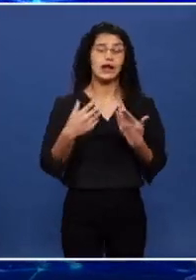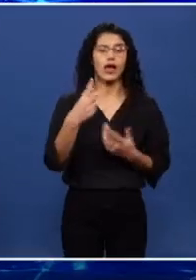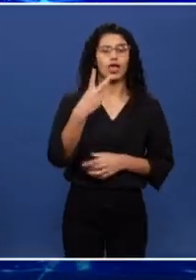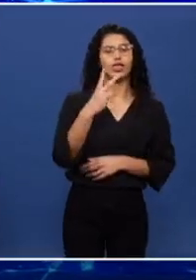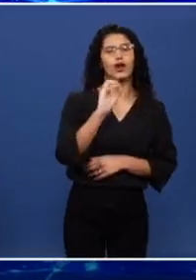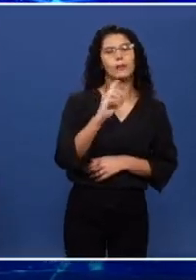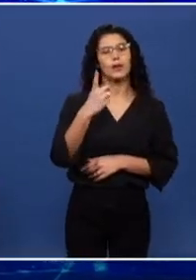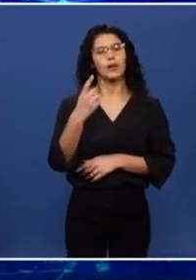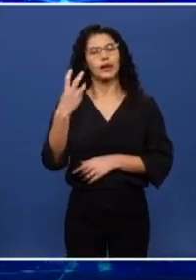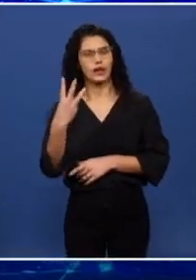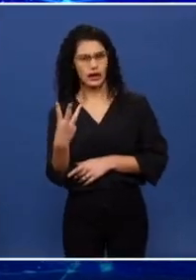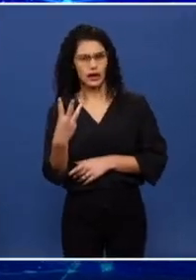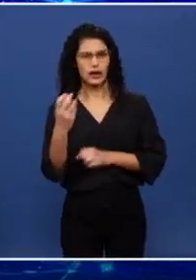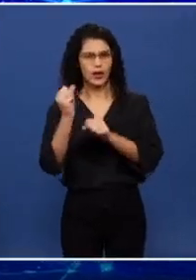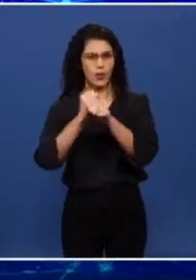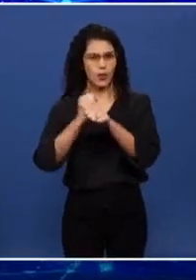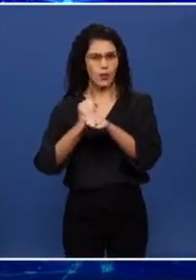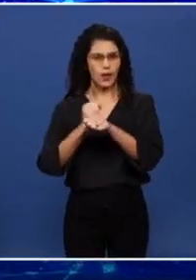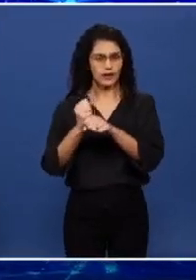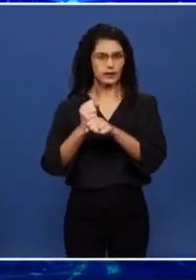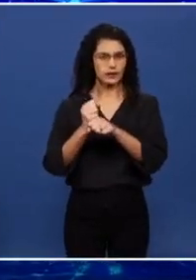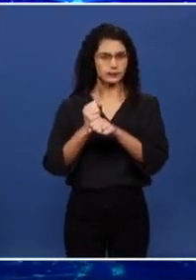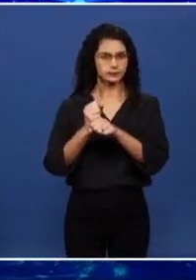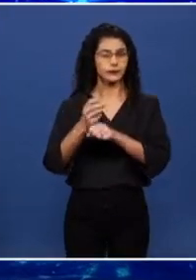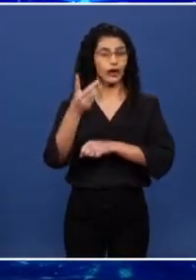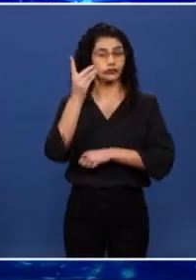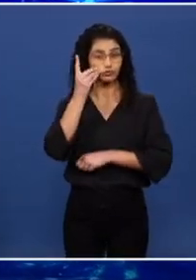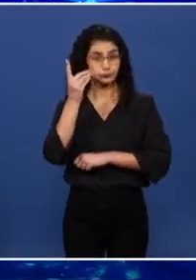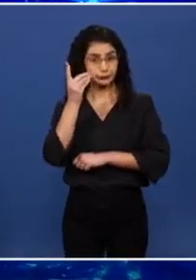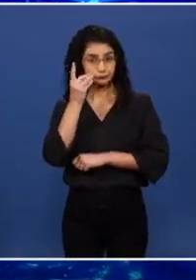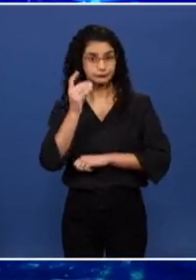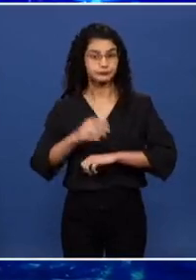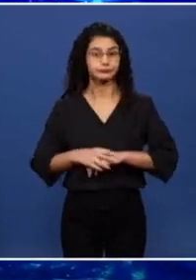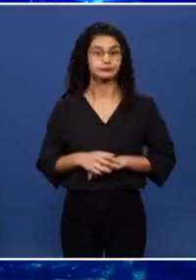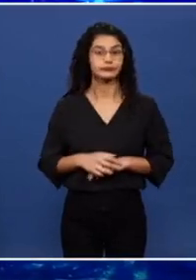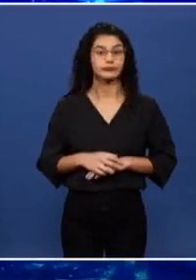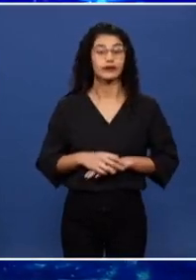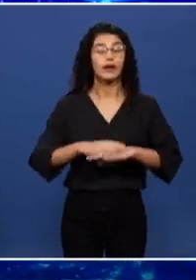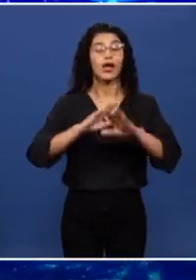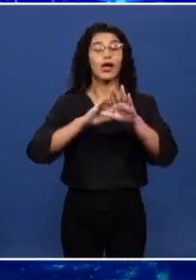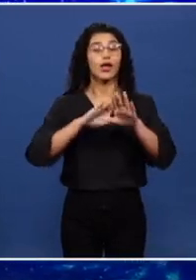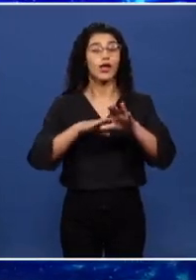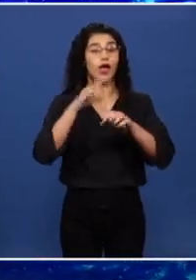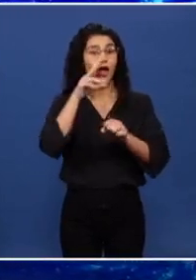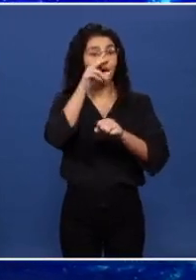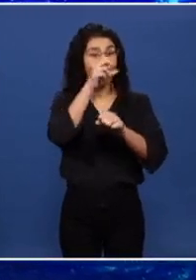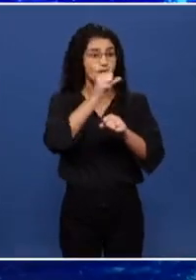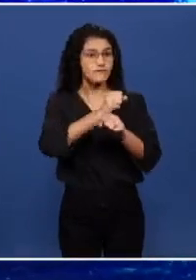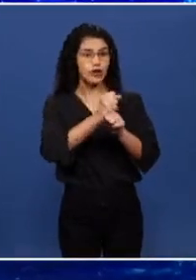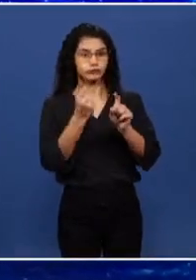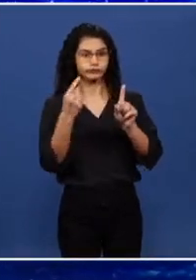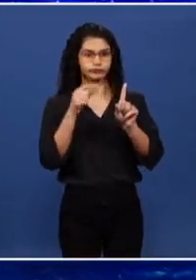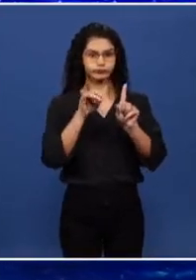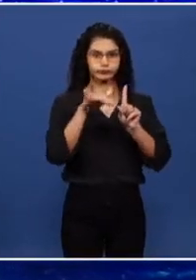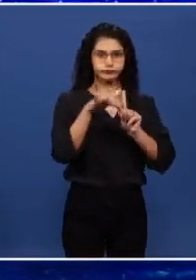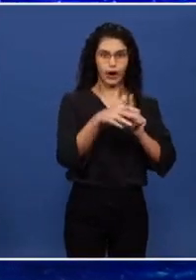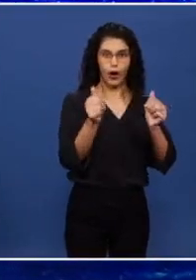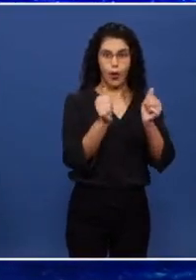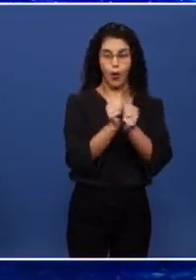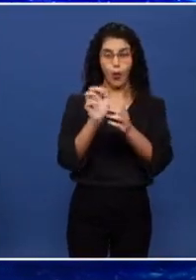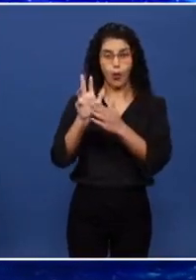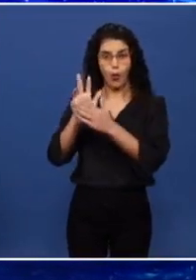2013, a senhora Dilma Rousseff, que exercia forte influência do senhor Lula,